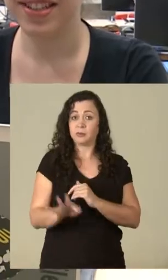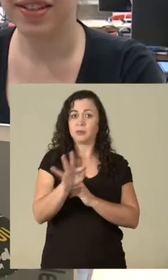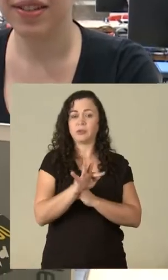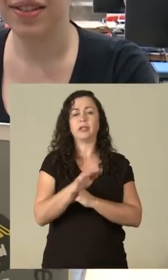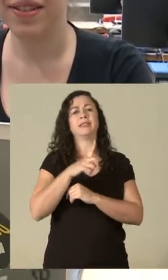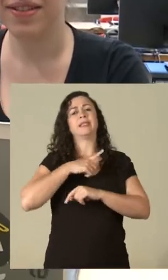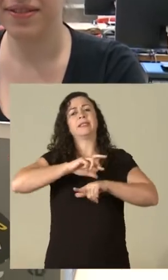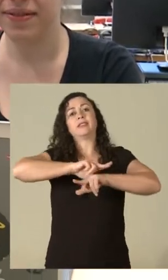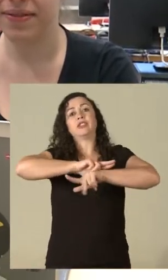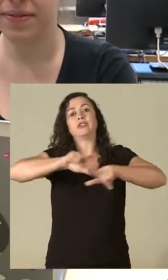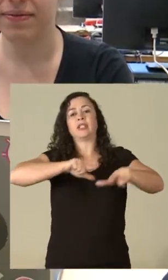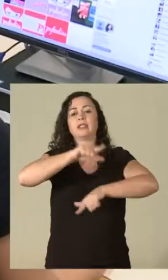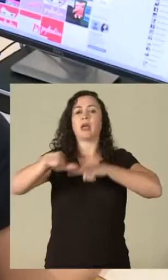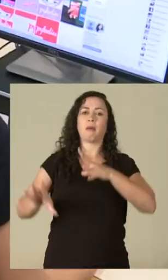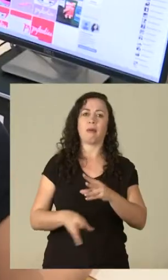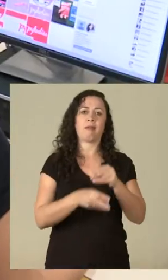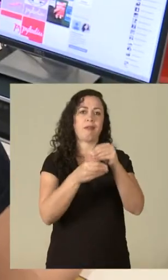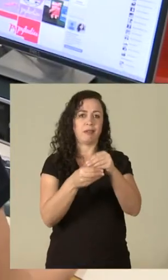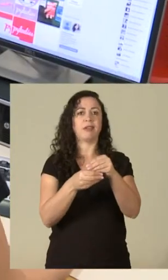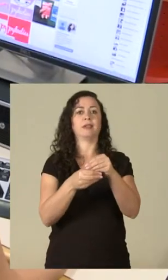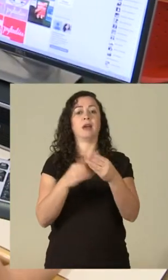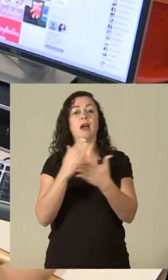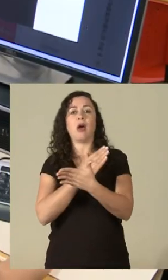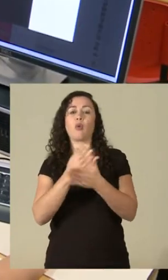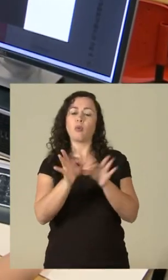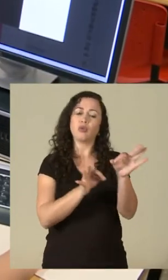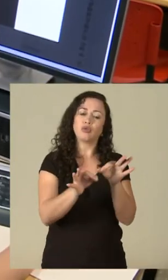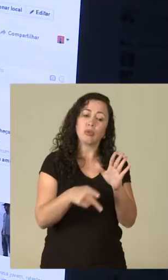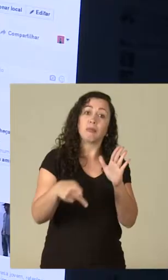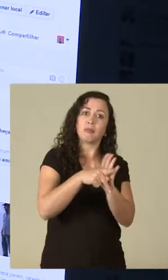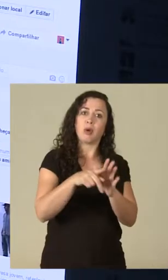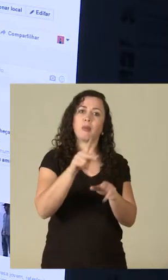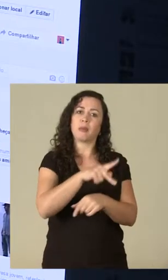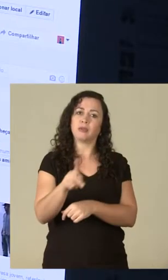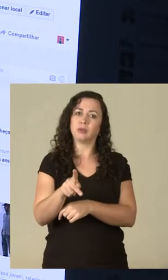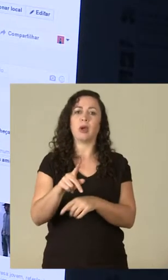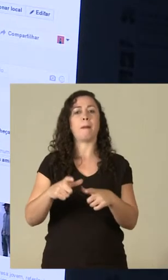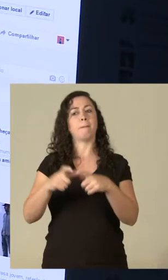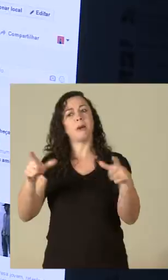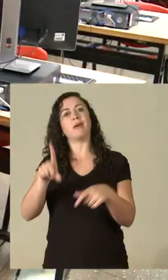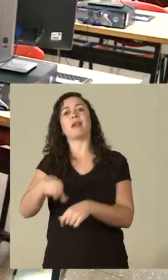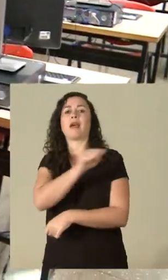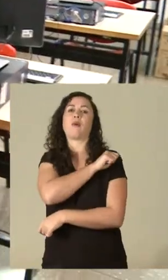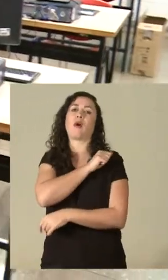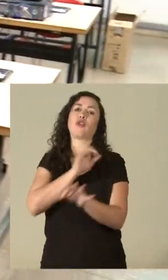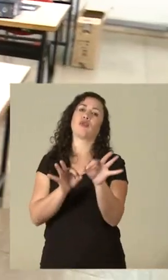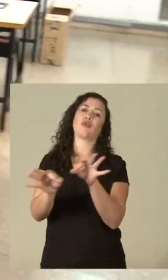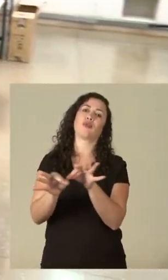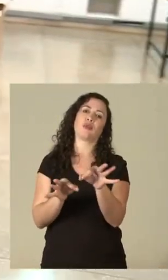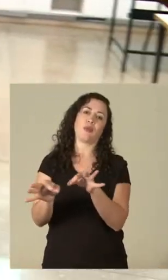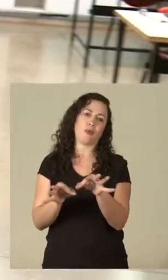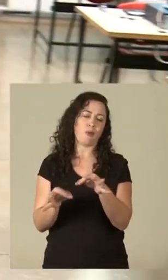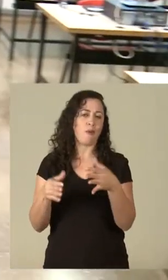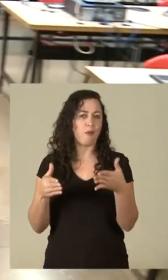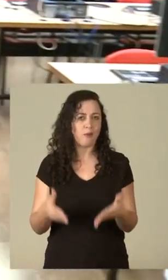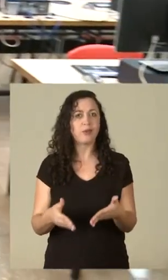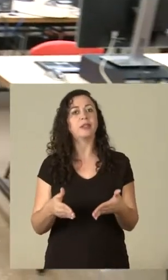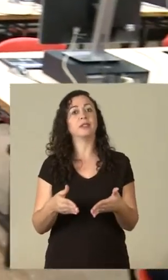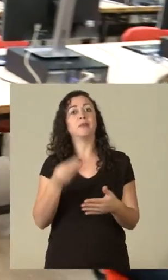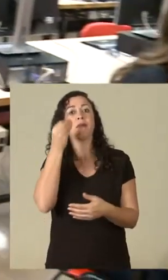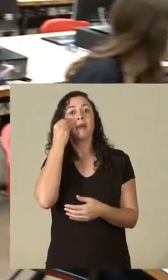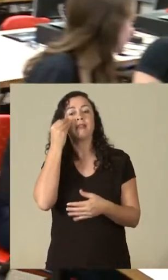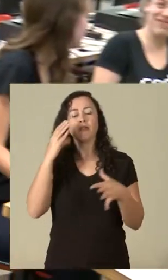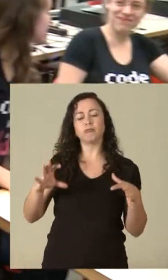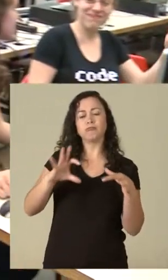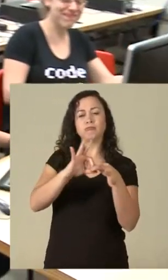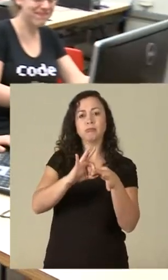inúmeras atividades são realizadas, algumas organizadas pelos professores, mas muitas delas organizadas pelos próprios alunos para tentar essa